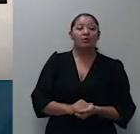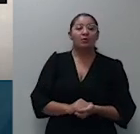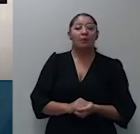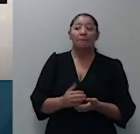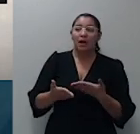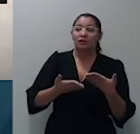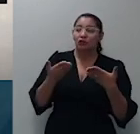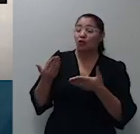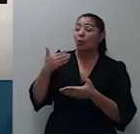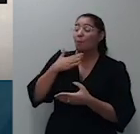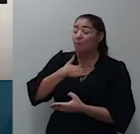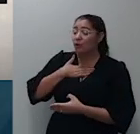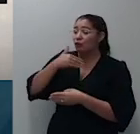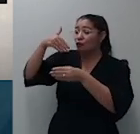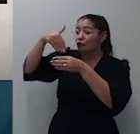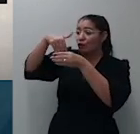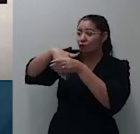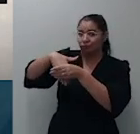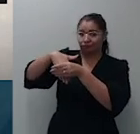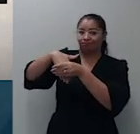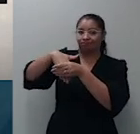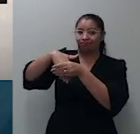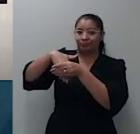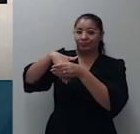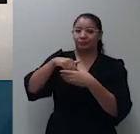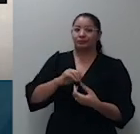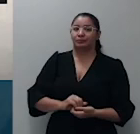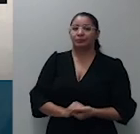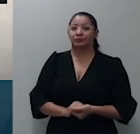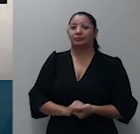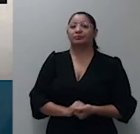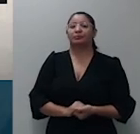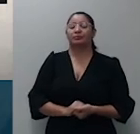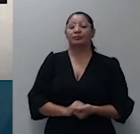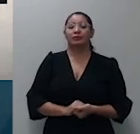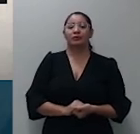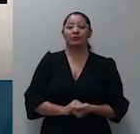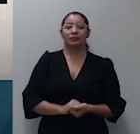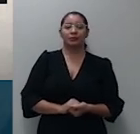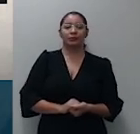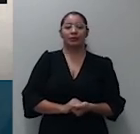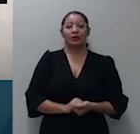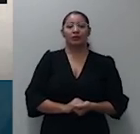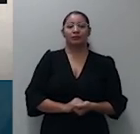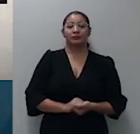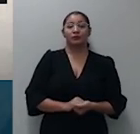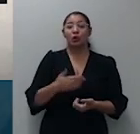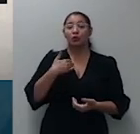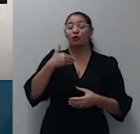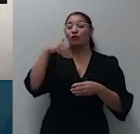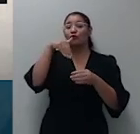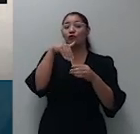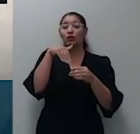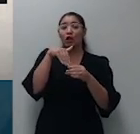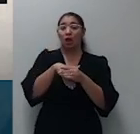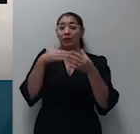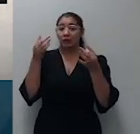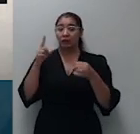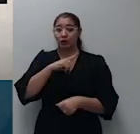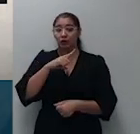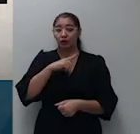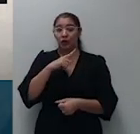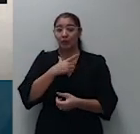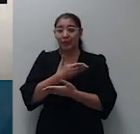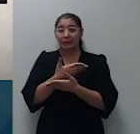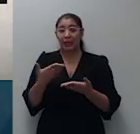é o caso de desempate cuida-se de voto de desempate tendo por objetivo deliberar a cerca de dois